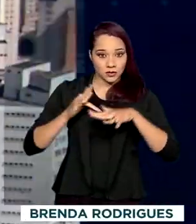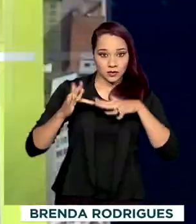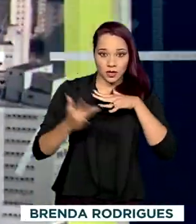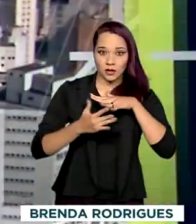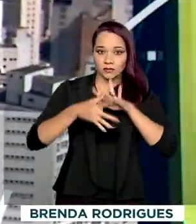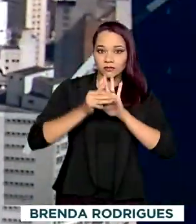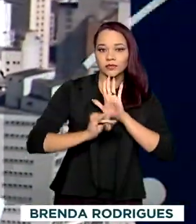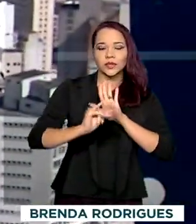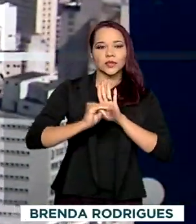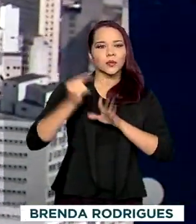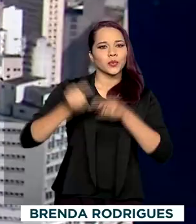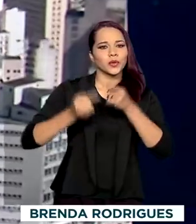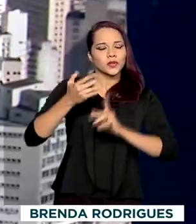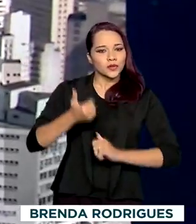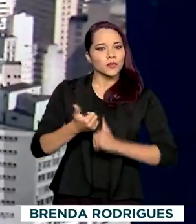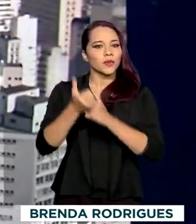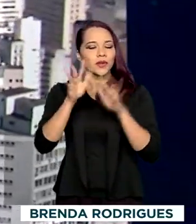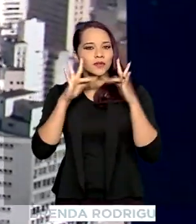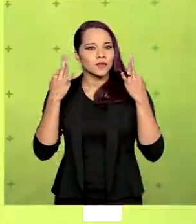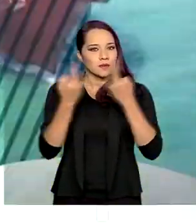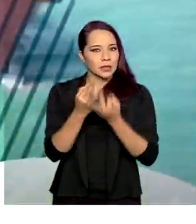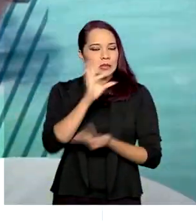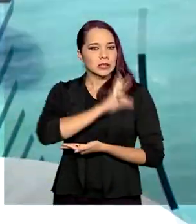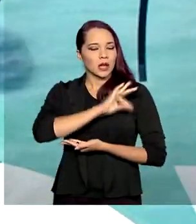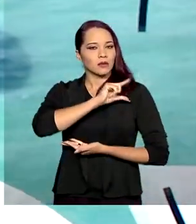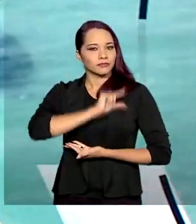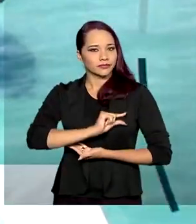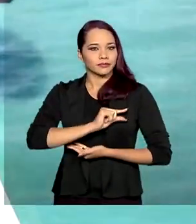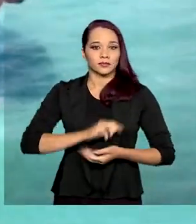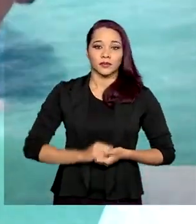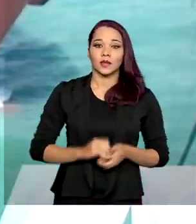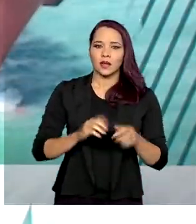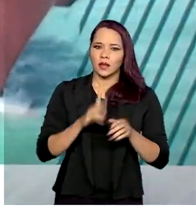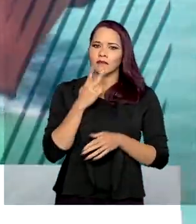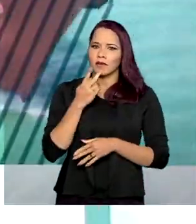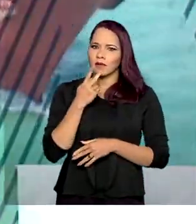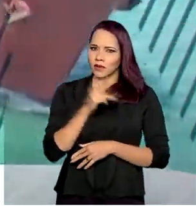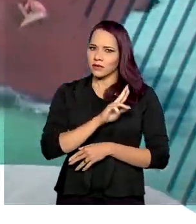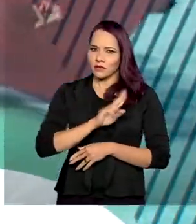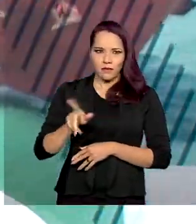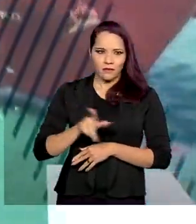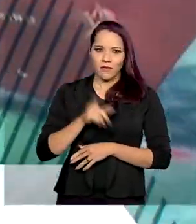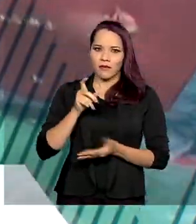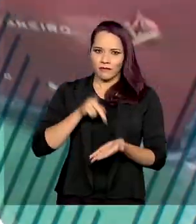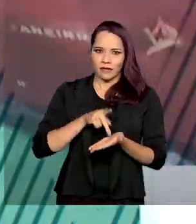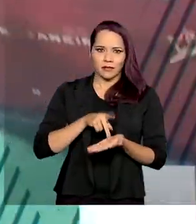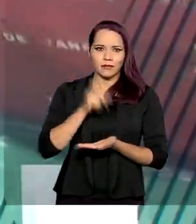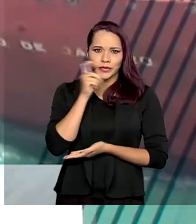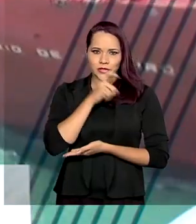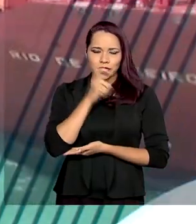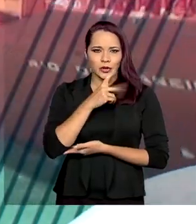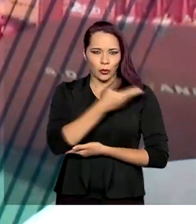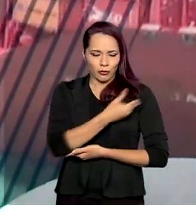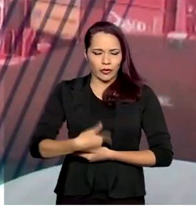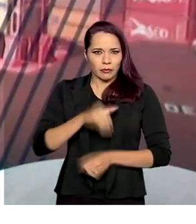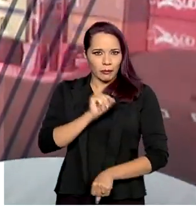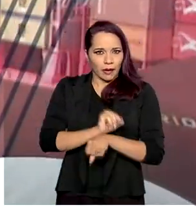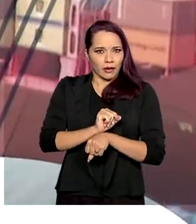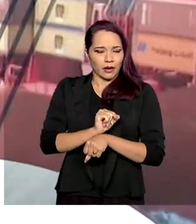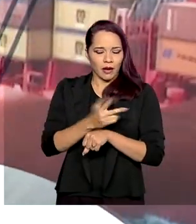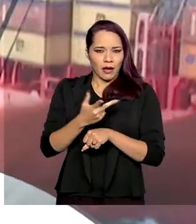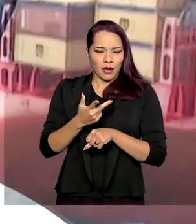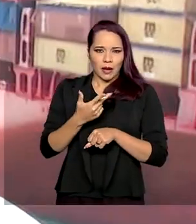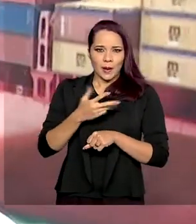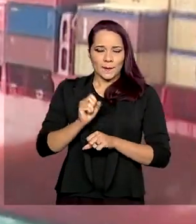sobre a política de apoio às famílias de baixa renda. Ele desmentiu afirmações de que o governo iria congelar aposentadorias,